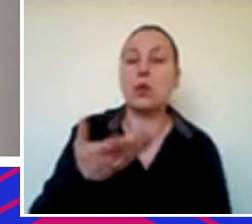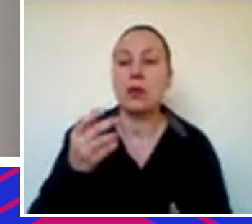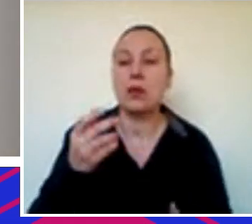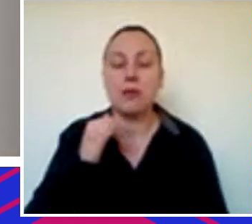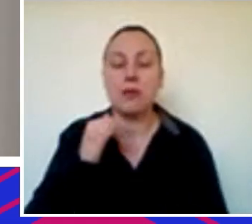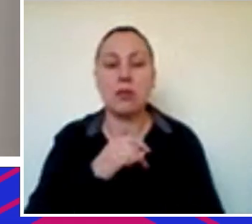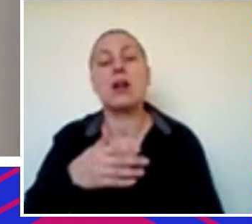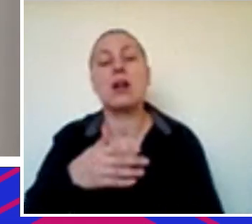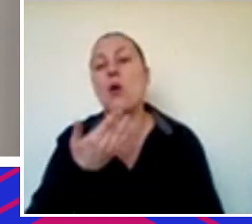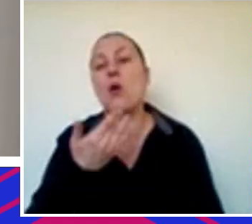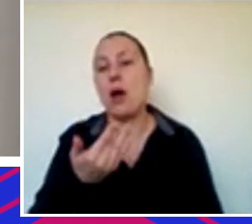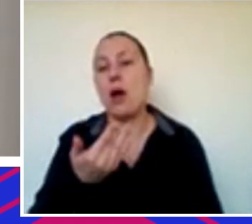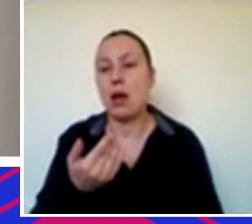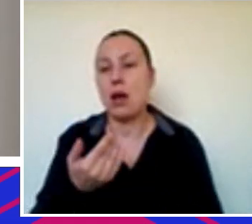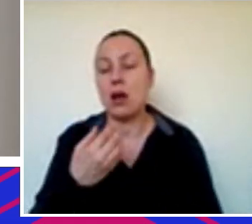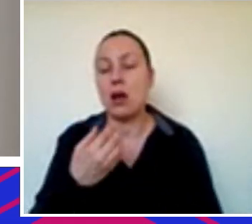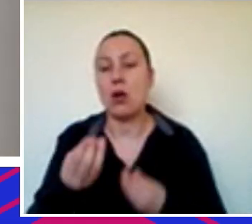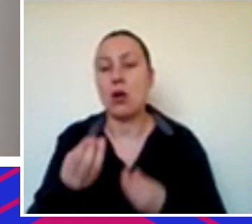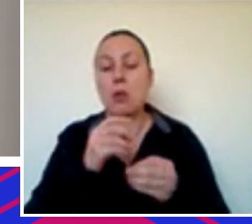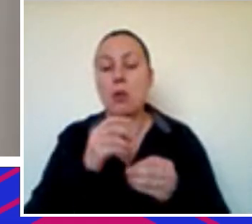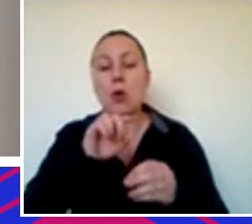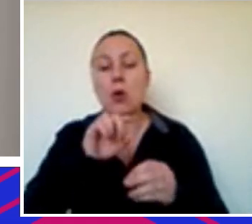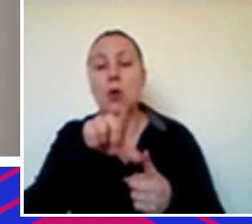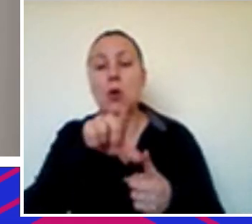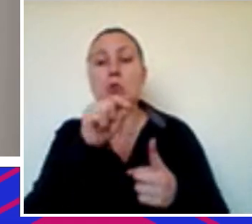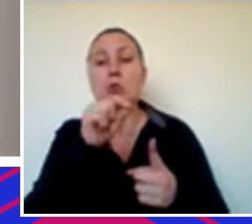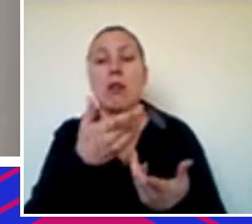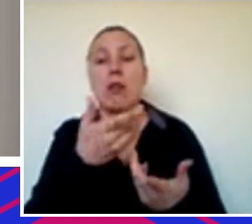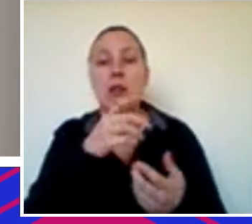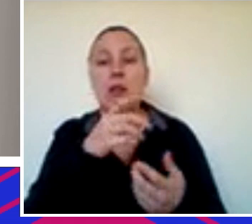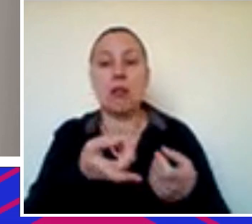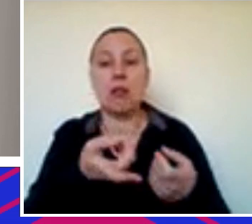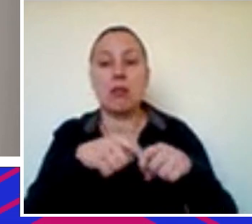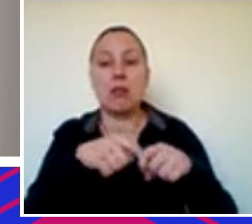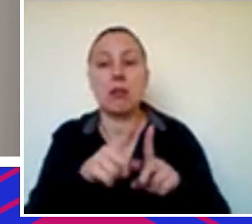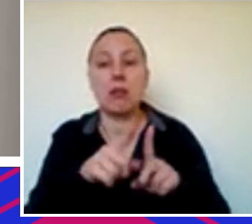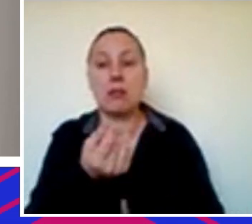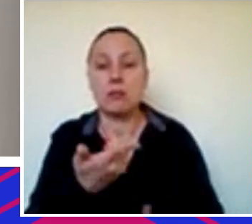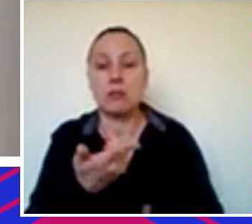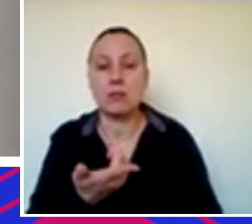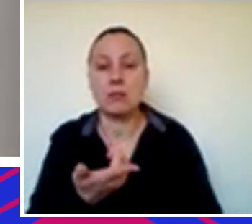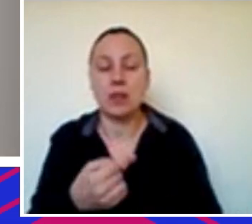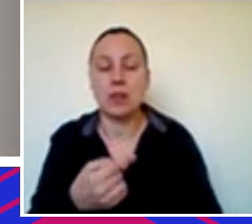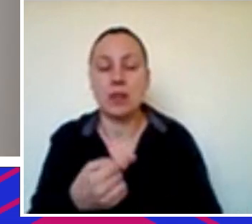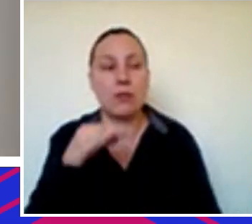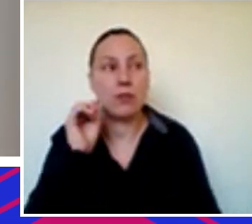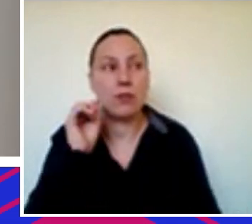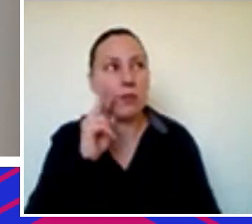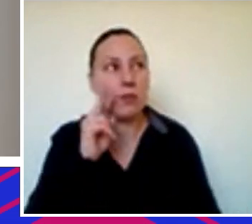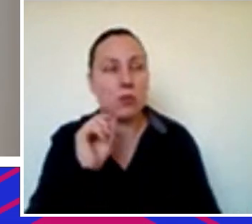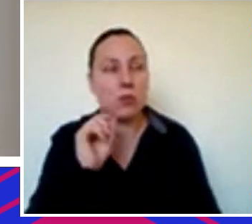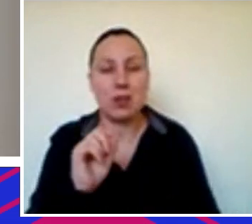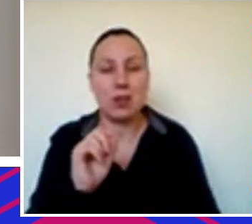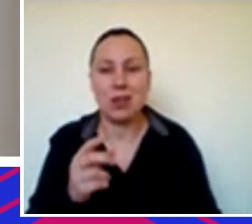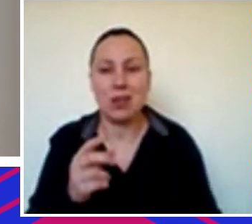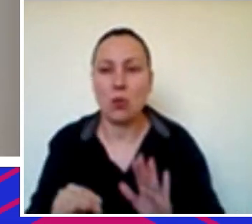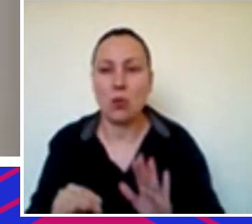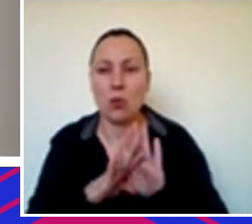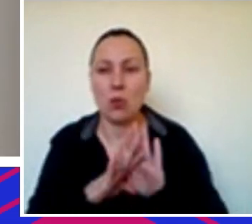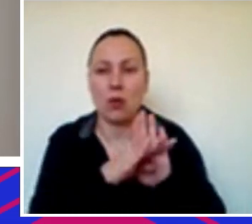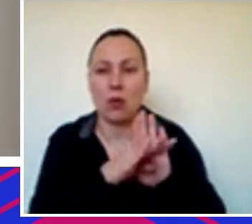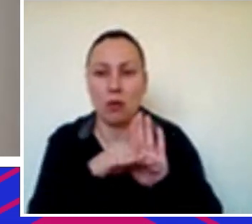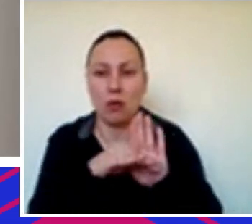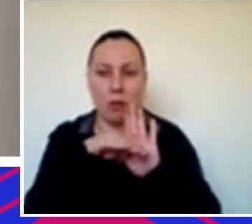venture debt eles enxergavam claramente que eles estavam ali num ponto de inflexão muito grande da curva de crescimento deles e da curva do valuation do